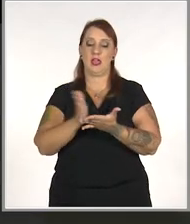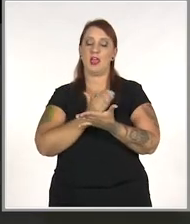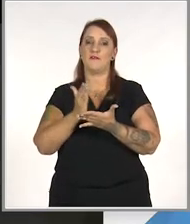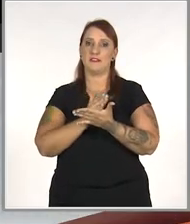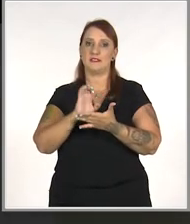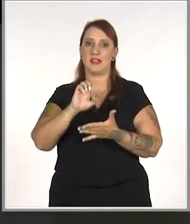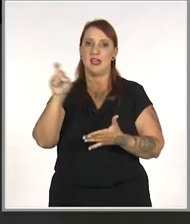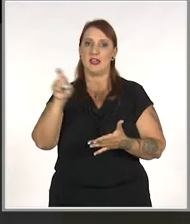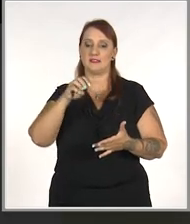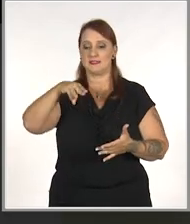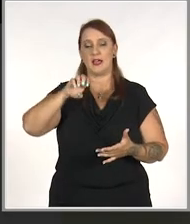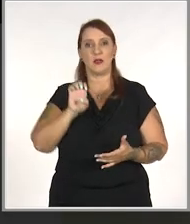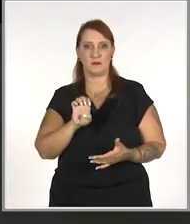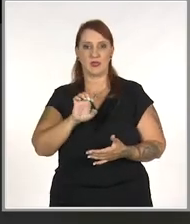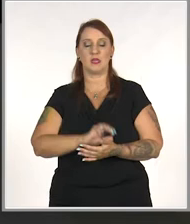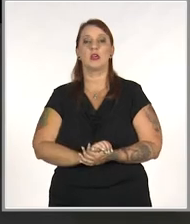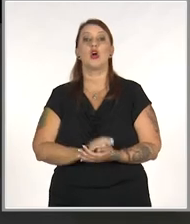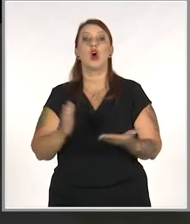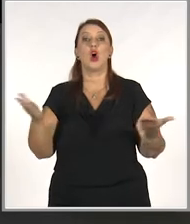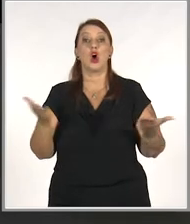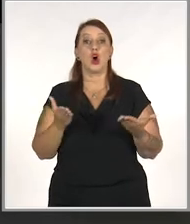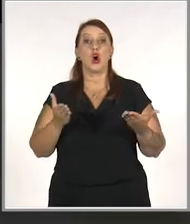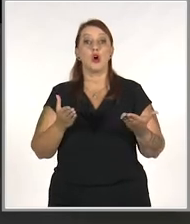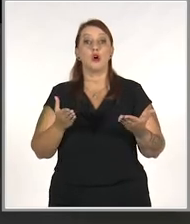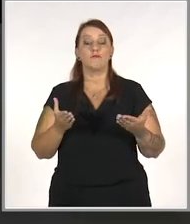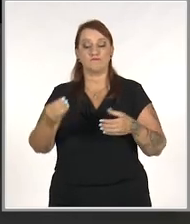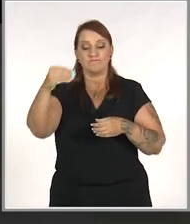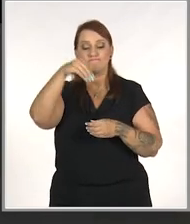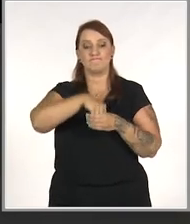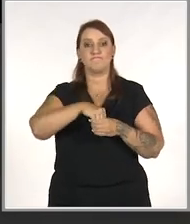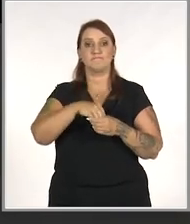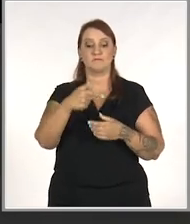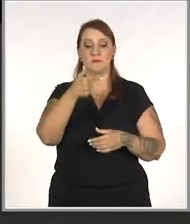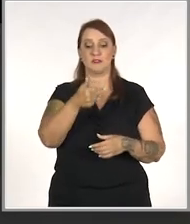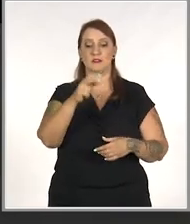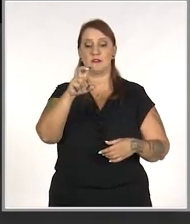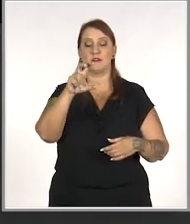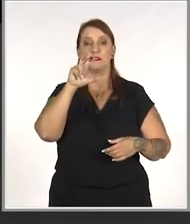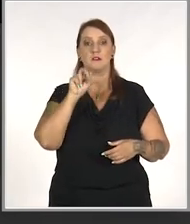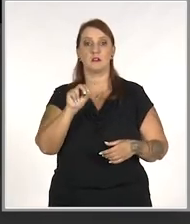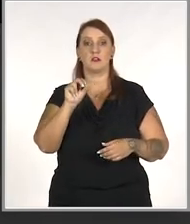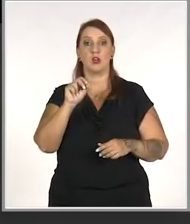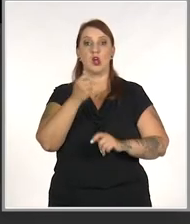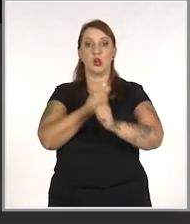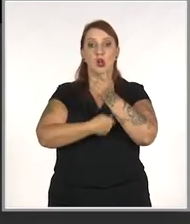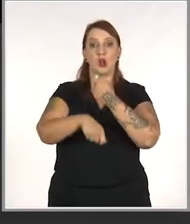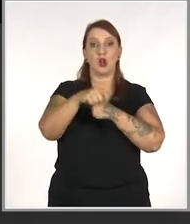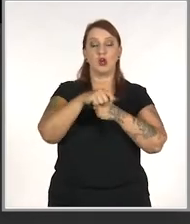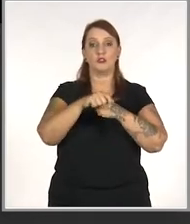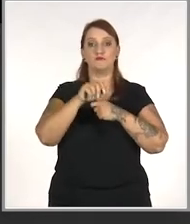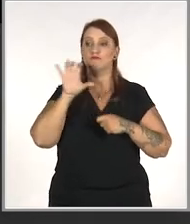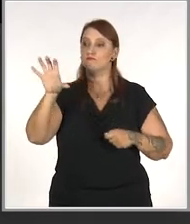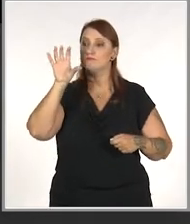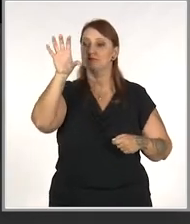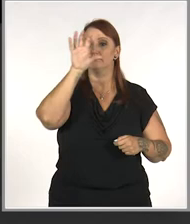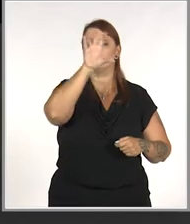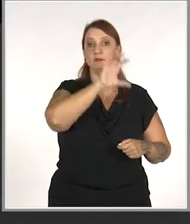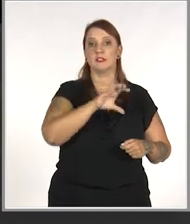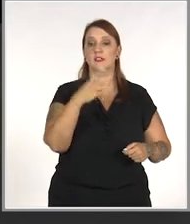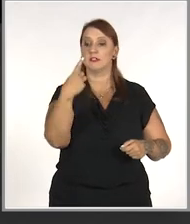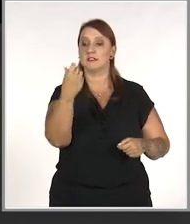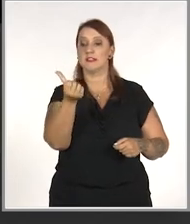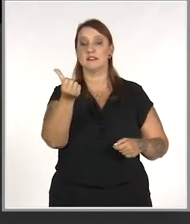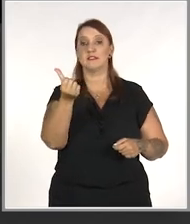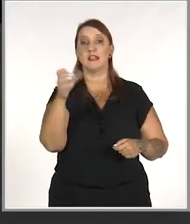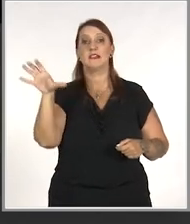revista Exame. Hoje, a holding é composta por 750 lojas espalhadas em